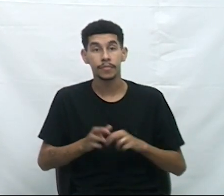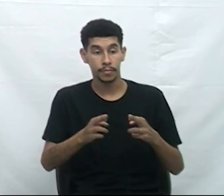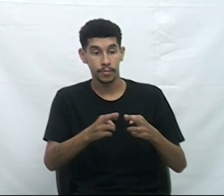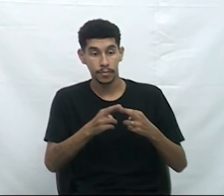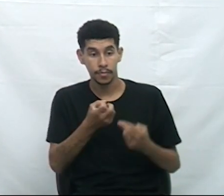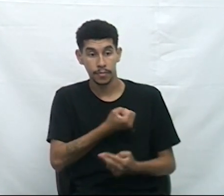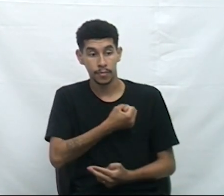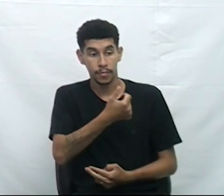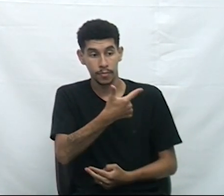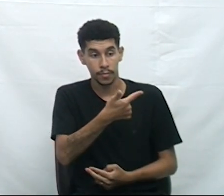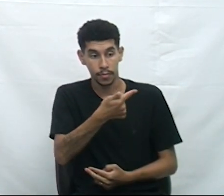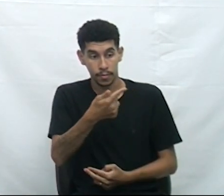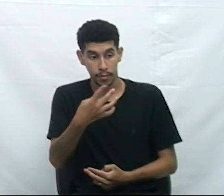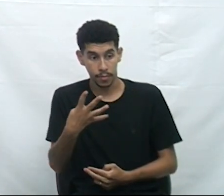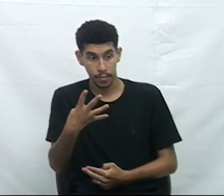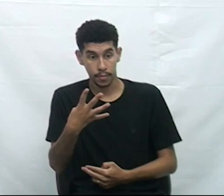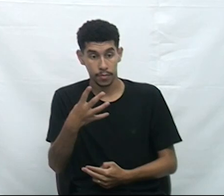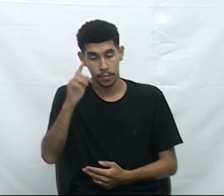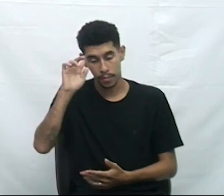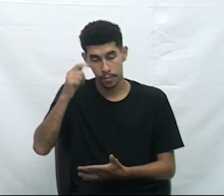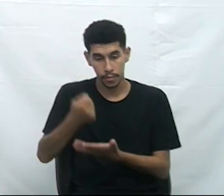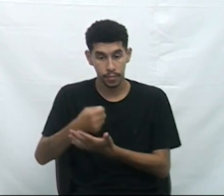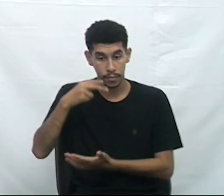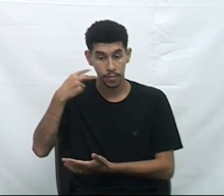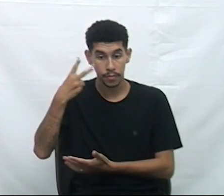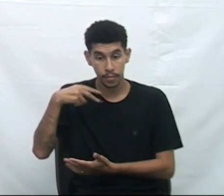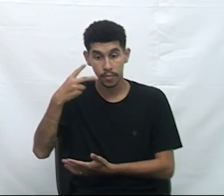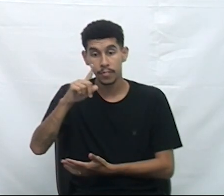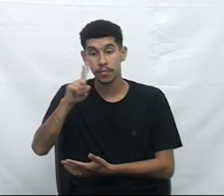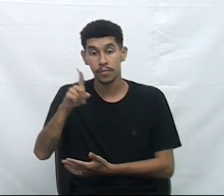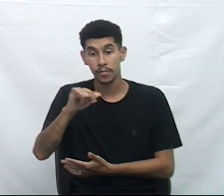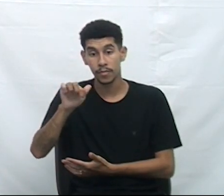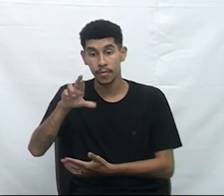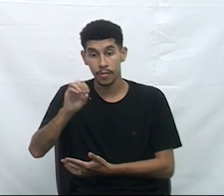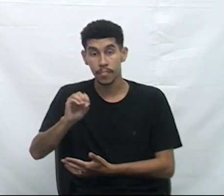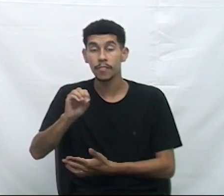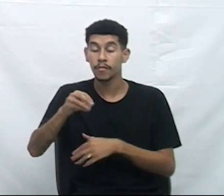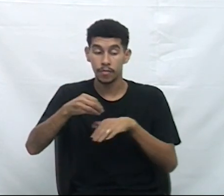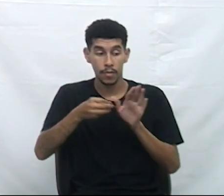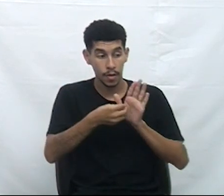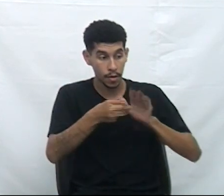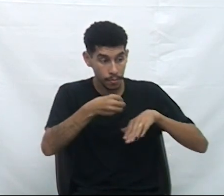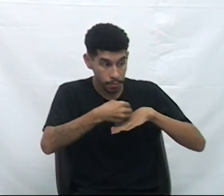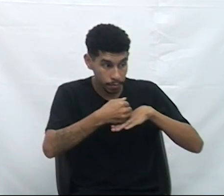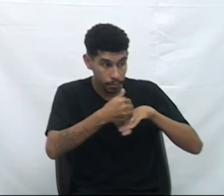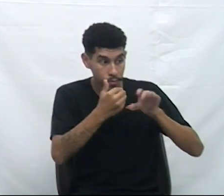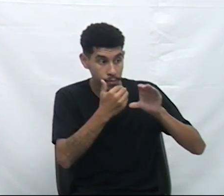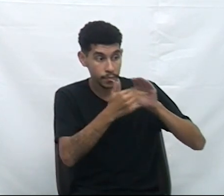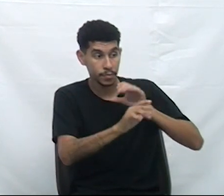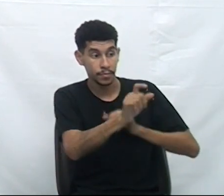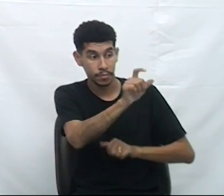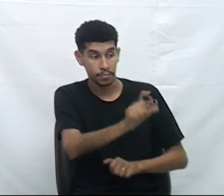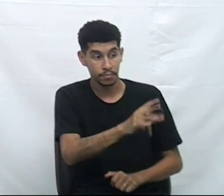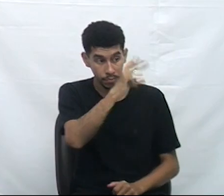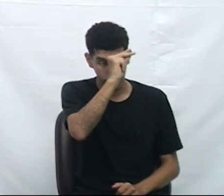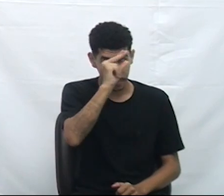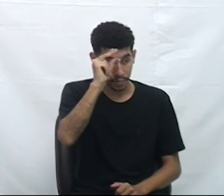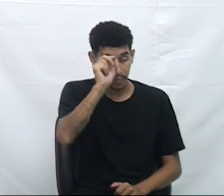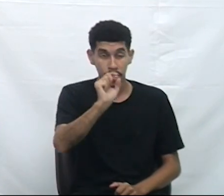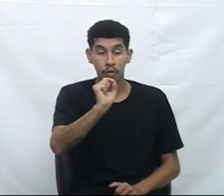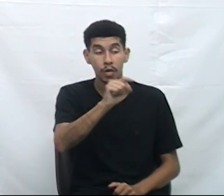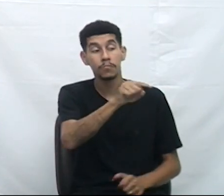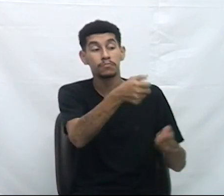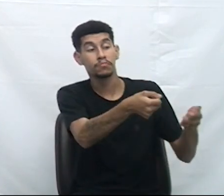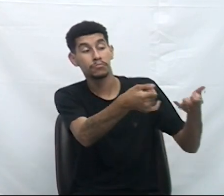2024. Autor, vereador Zairo José Casagrande. Envie o expediente ao chefe do Poder Executivo Municipal para que